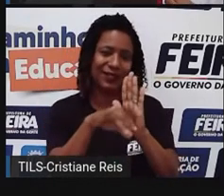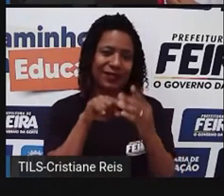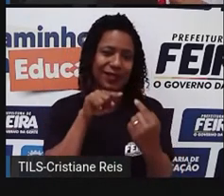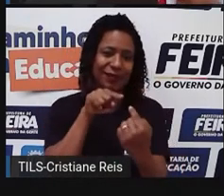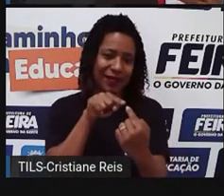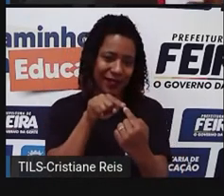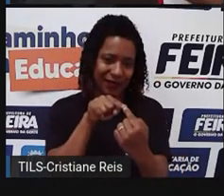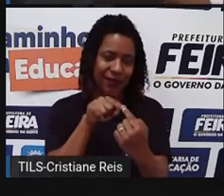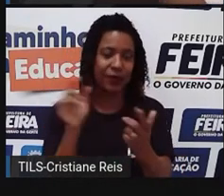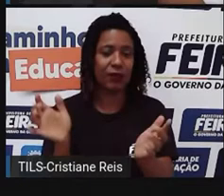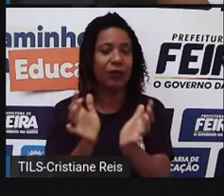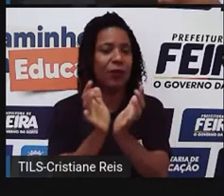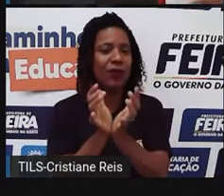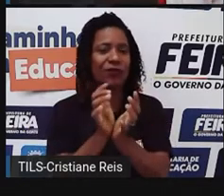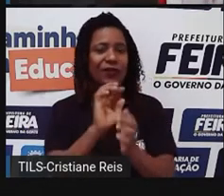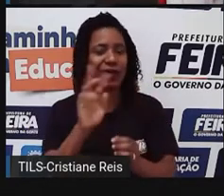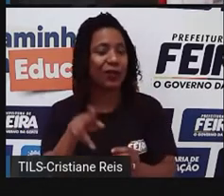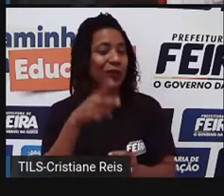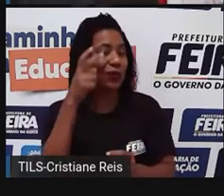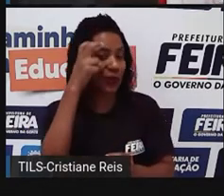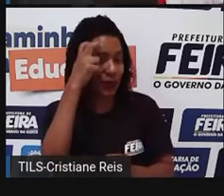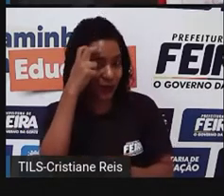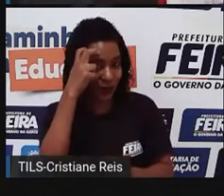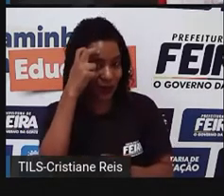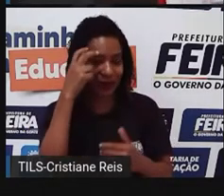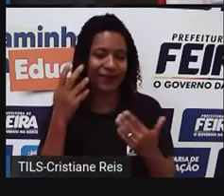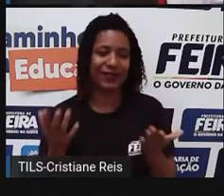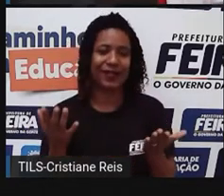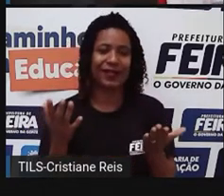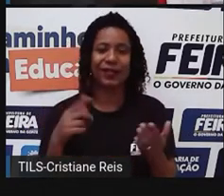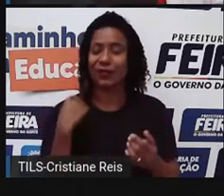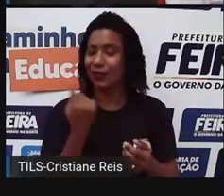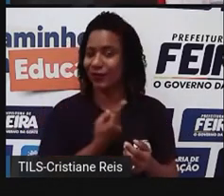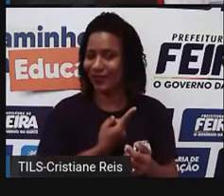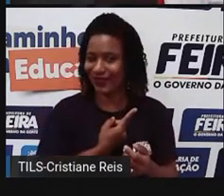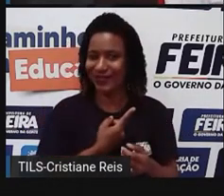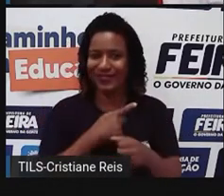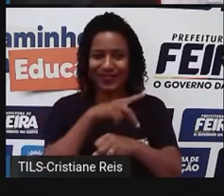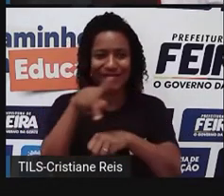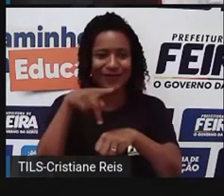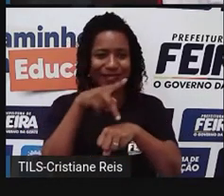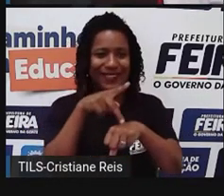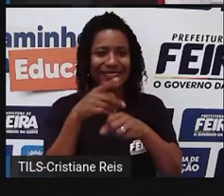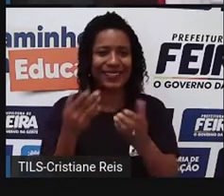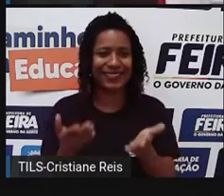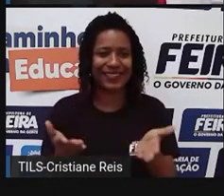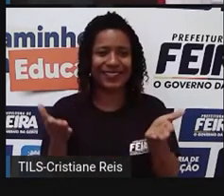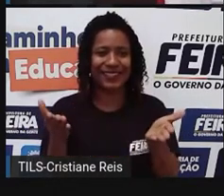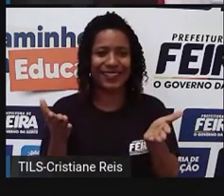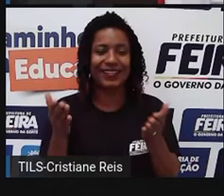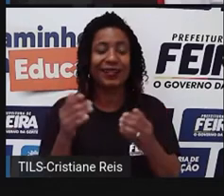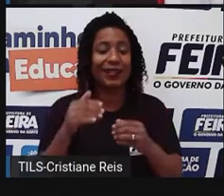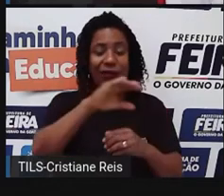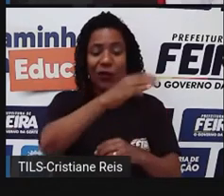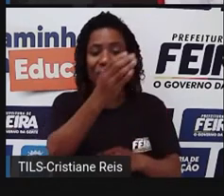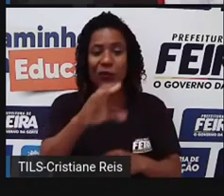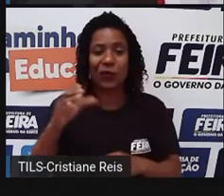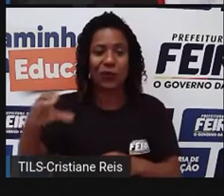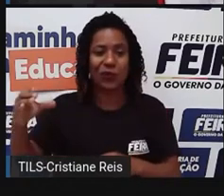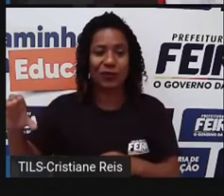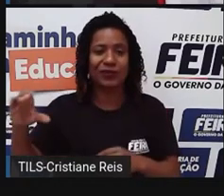culturais, e que no caso da gente, né, que é um país de extensão continental, a gente praticamente tem em cada